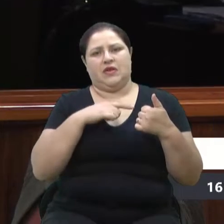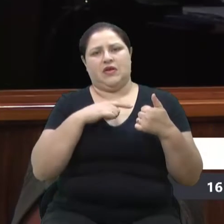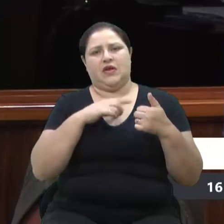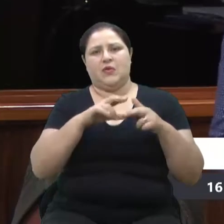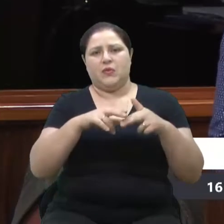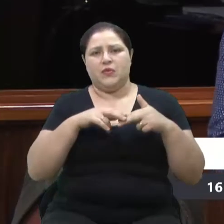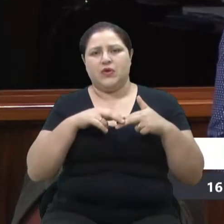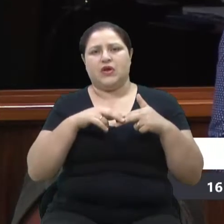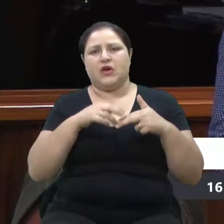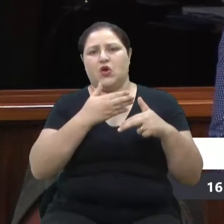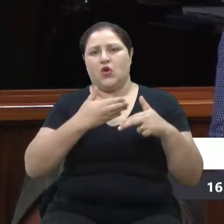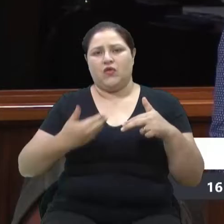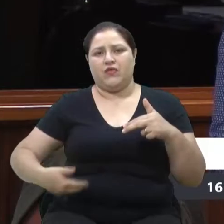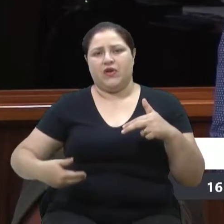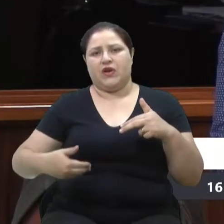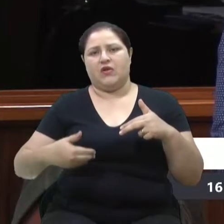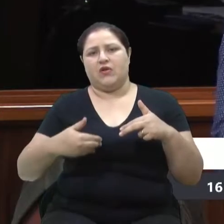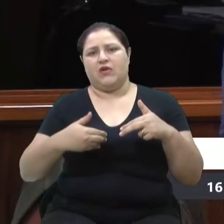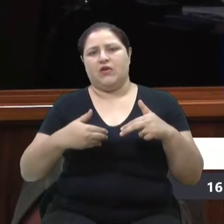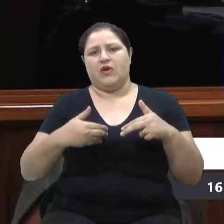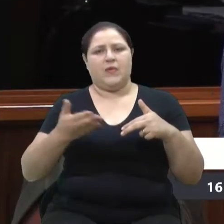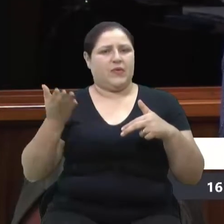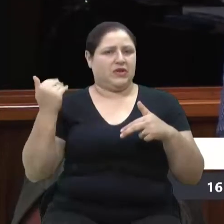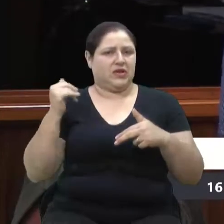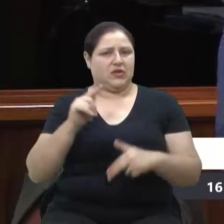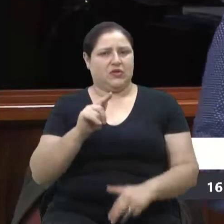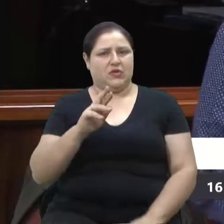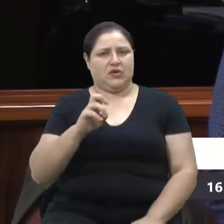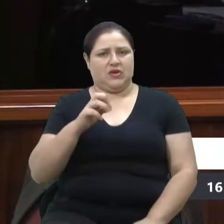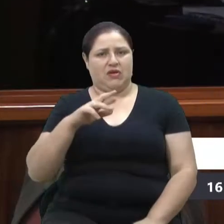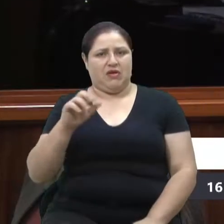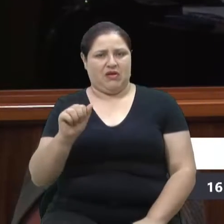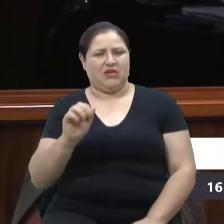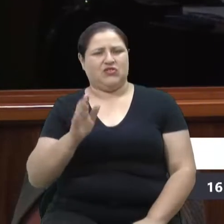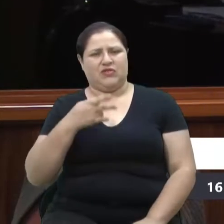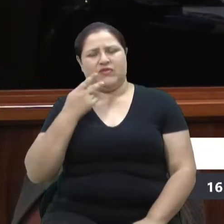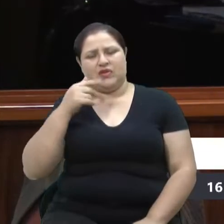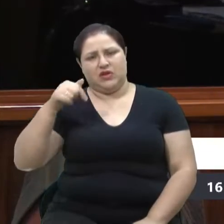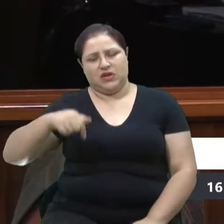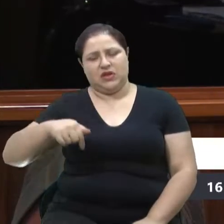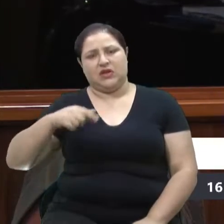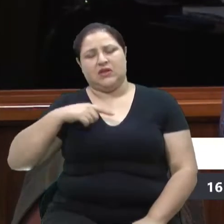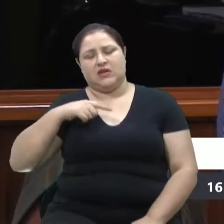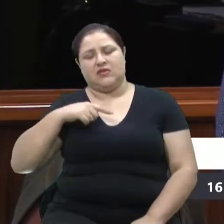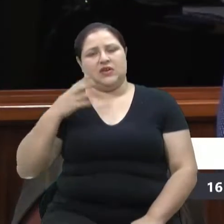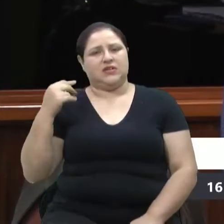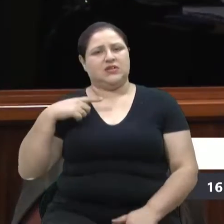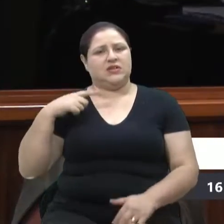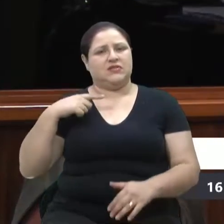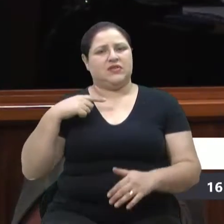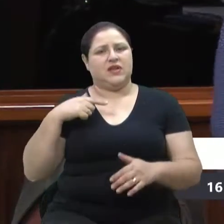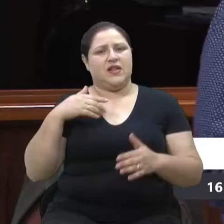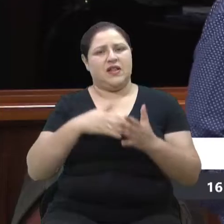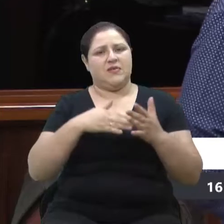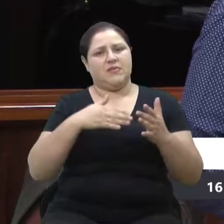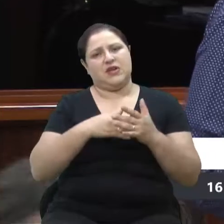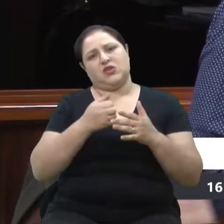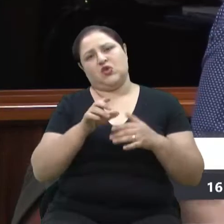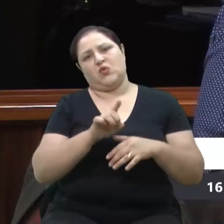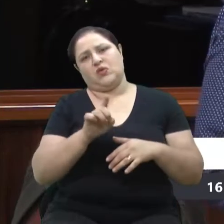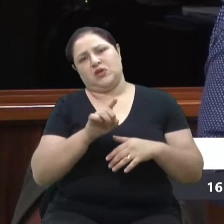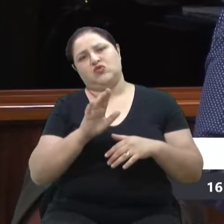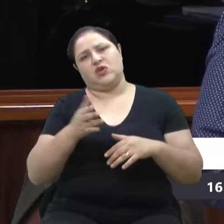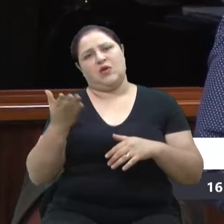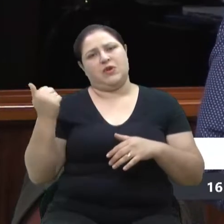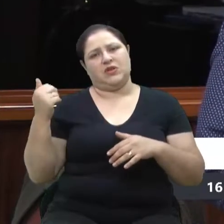Guerra, que desestruturou uma política que, com limites ou não, vinha acontecendo. Bom, o segundo problema é o método que foi